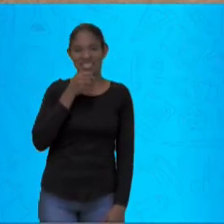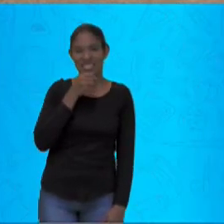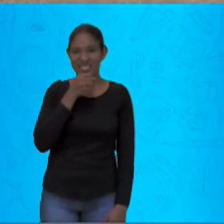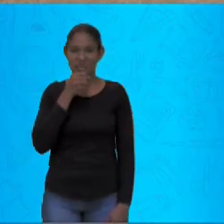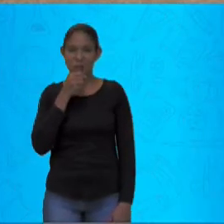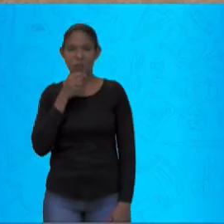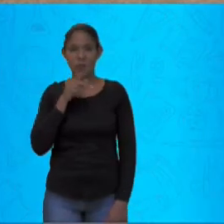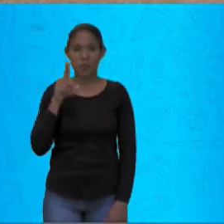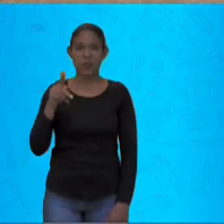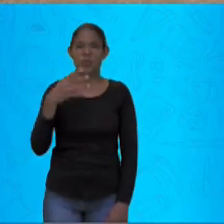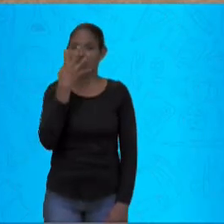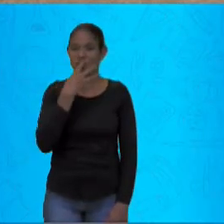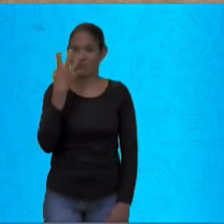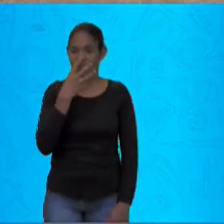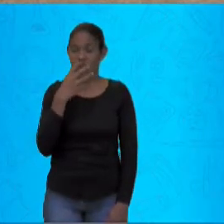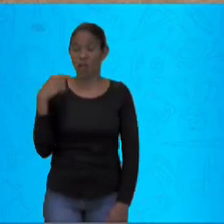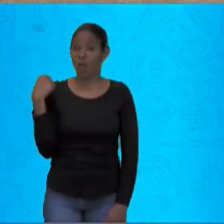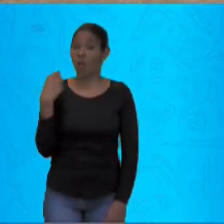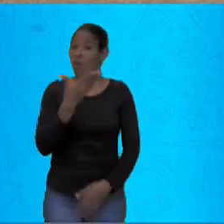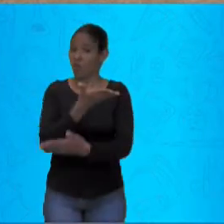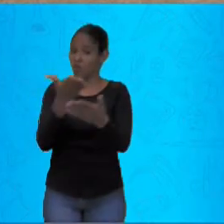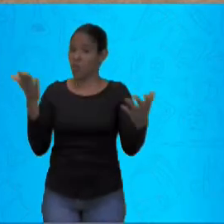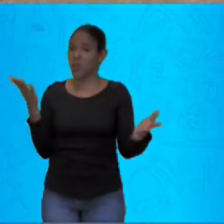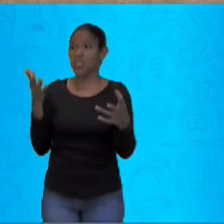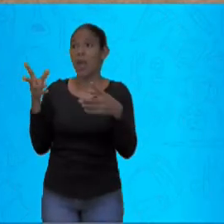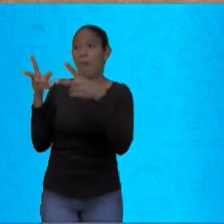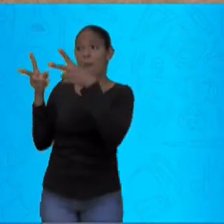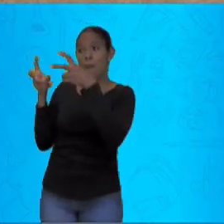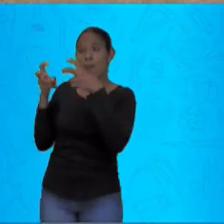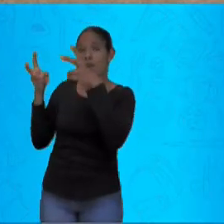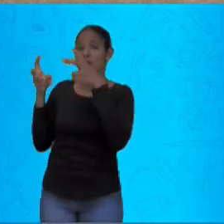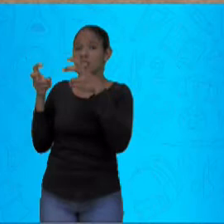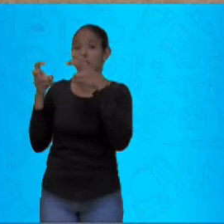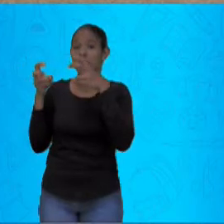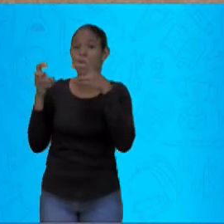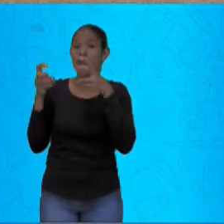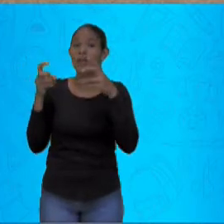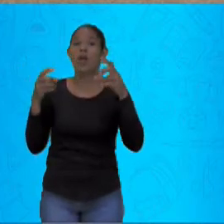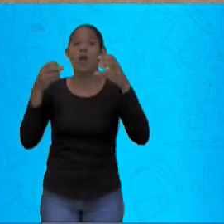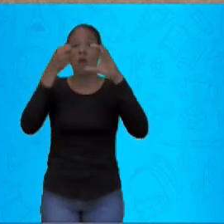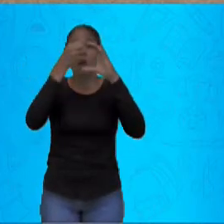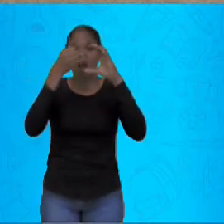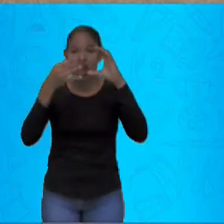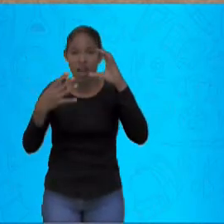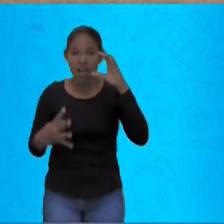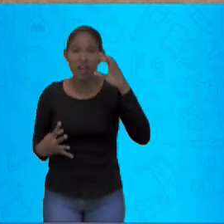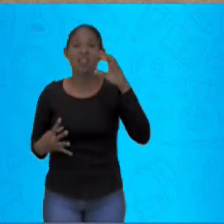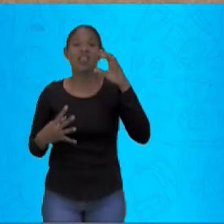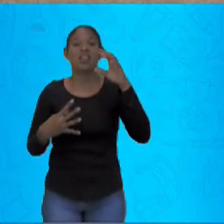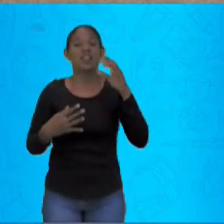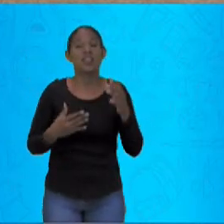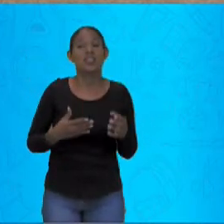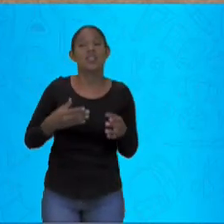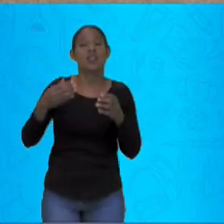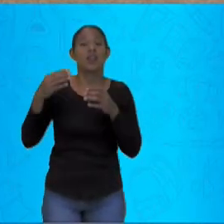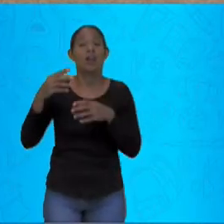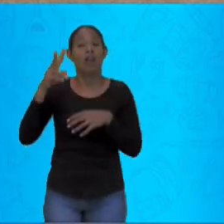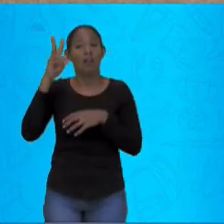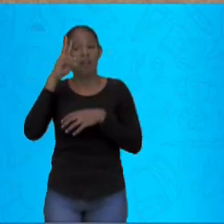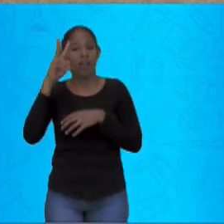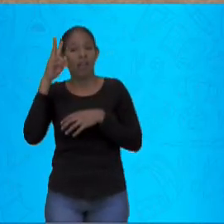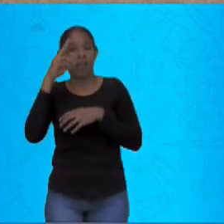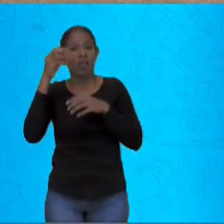Vocês conseguiram perceber aqueles elementos que nós falamos aqui anteriormente? Pois é.